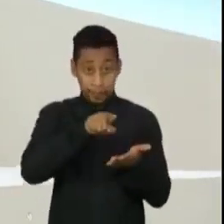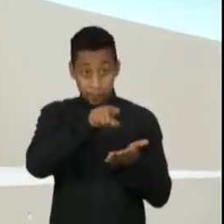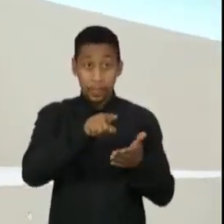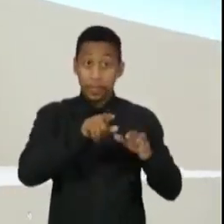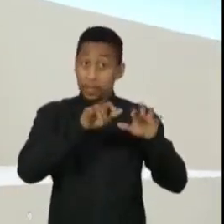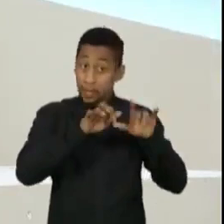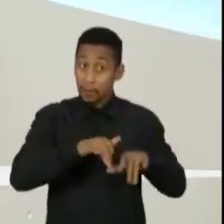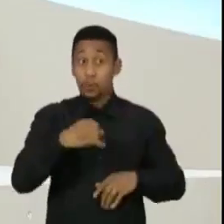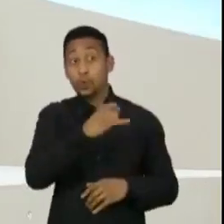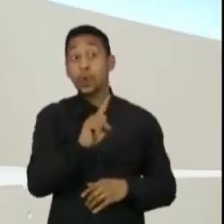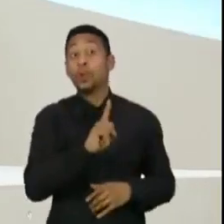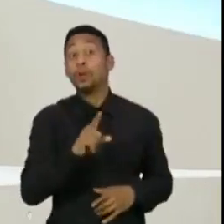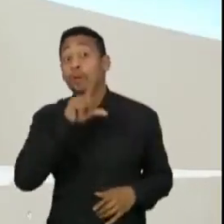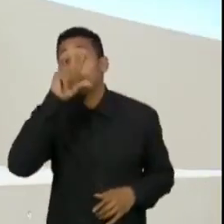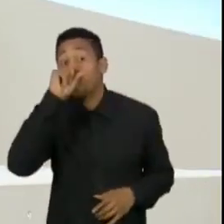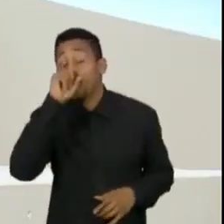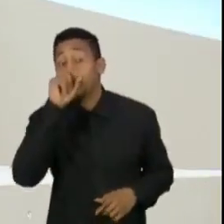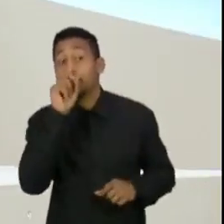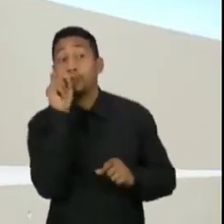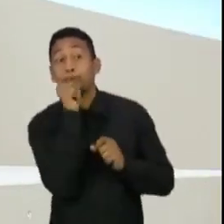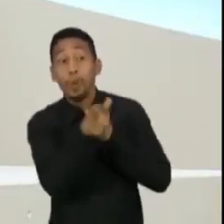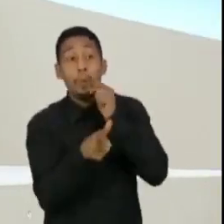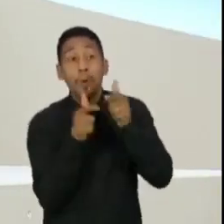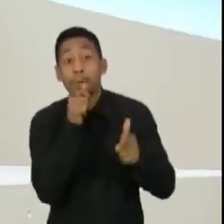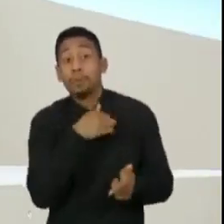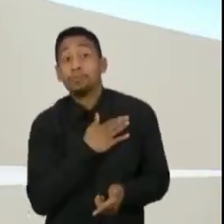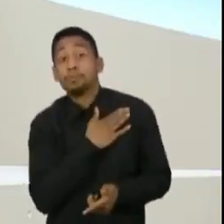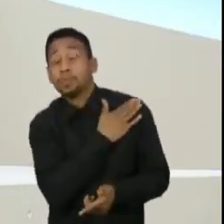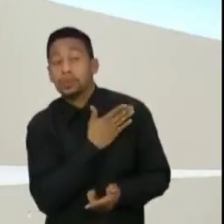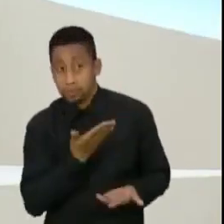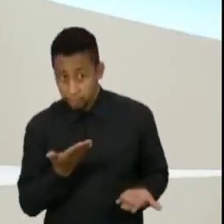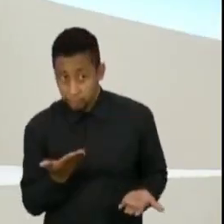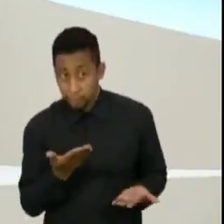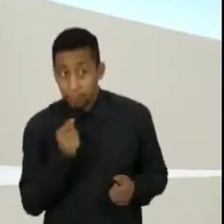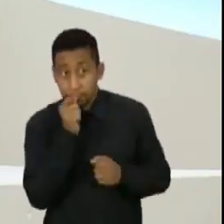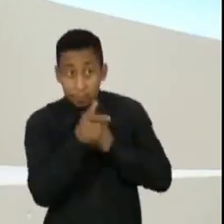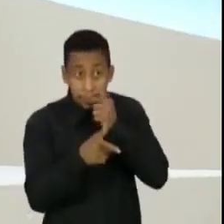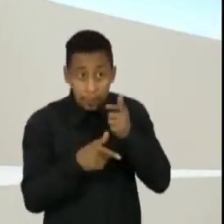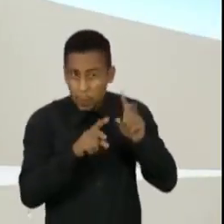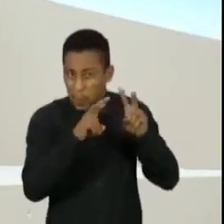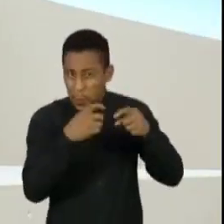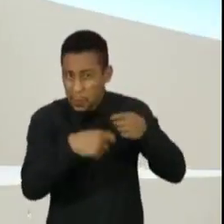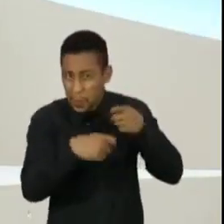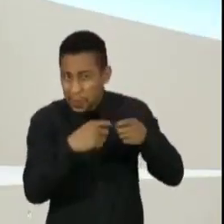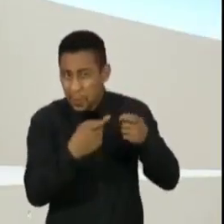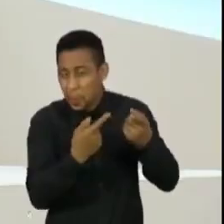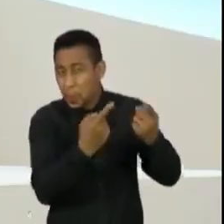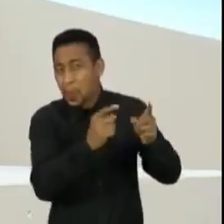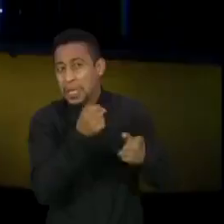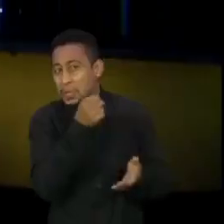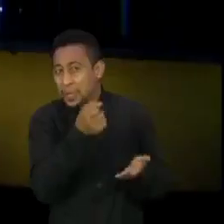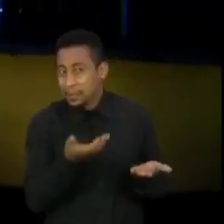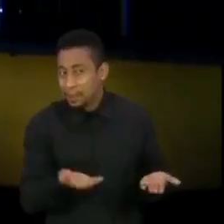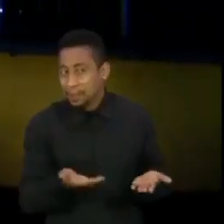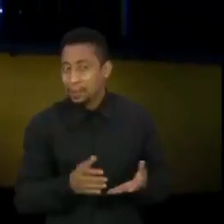afinal, escreveu ou não escreveu esse tweet preconceituoso e que continha ataques de caráter sexual a jornalista?